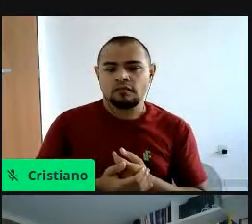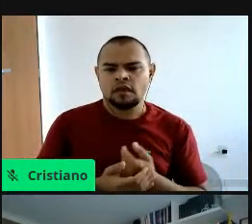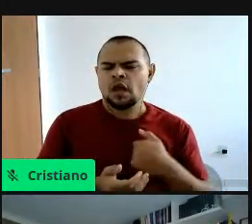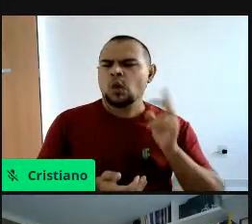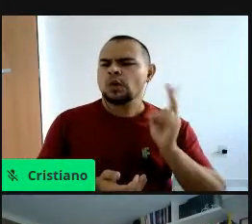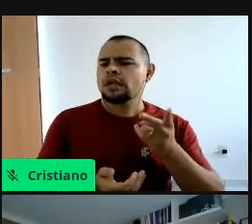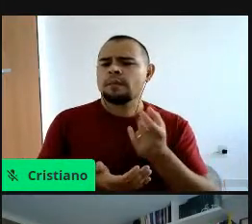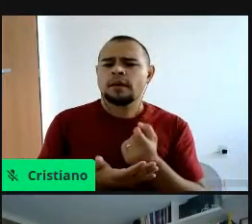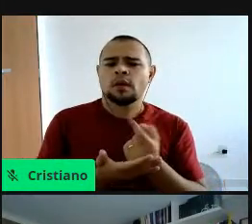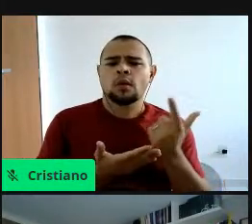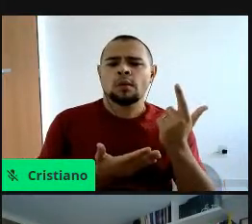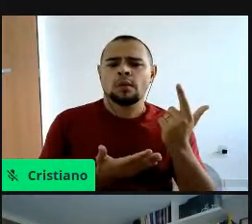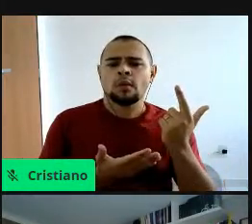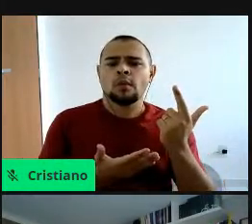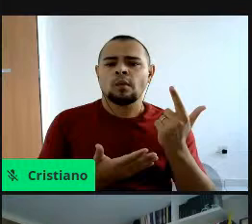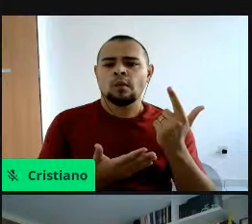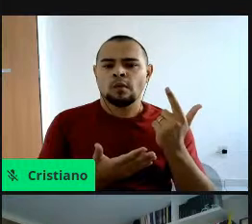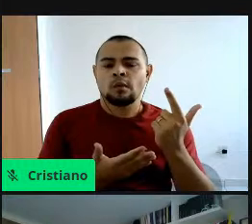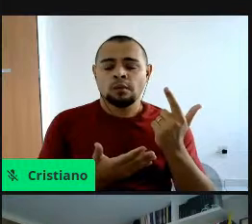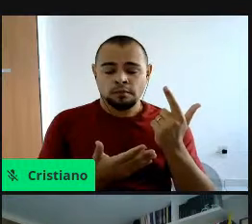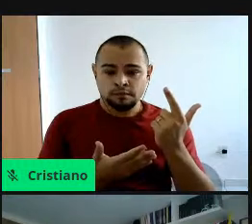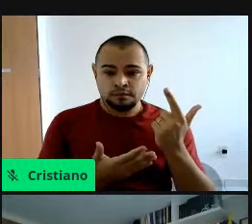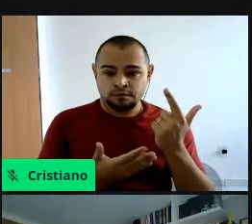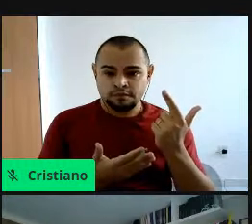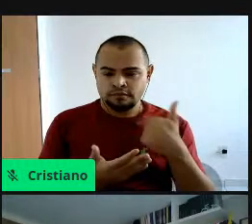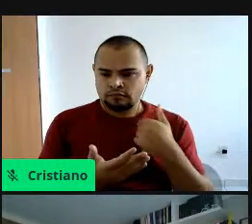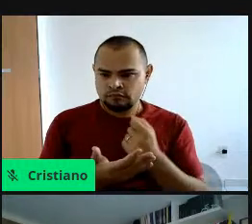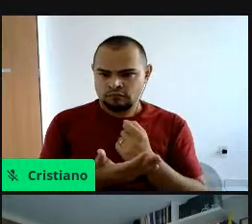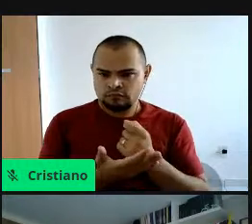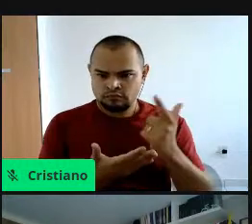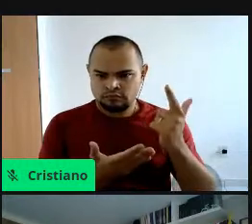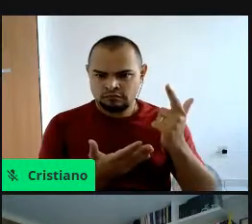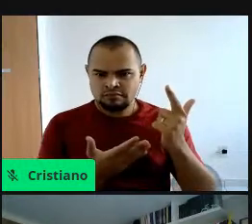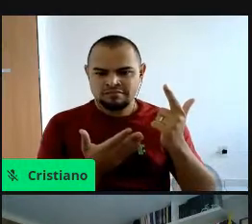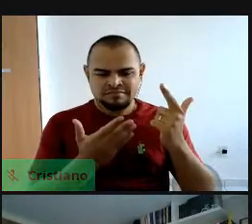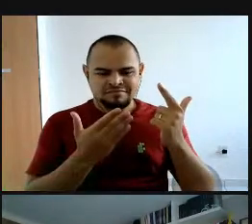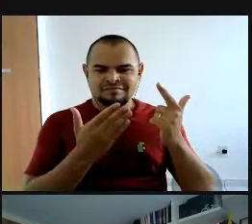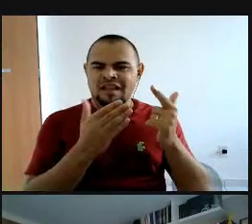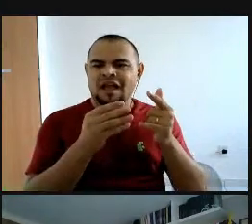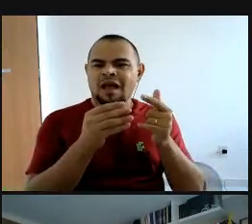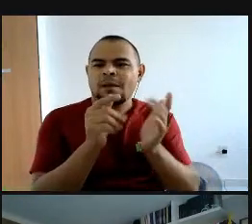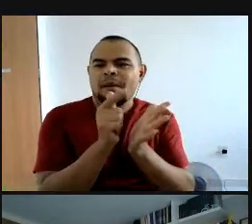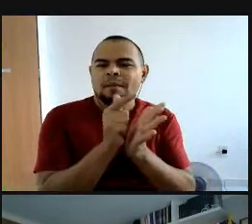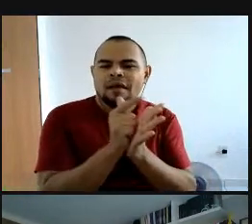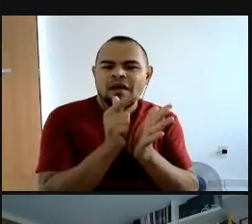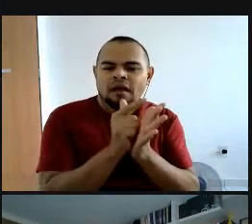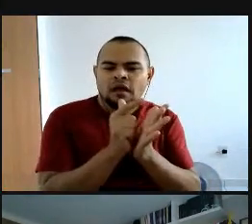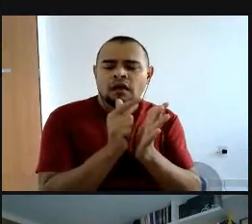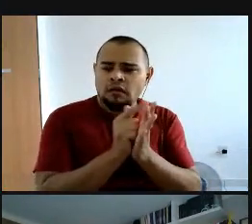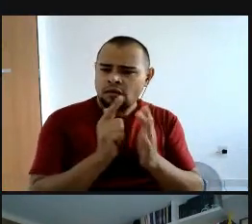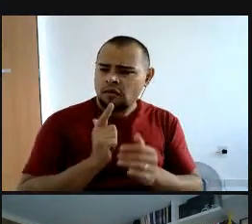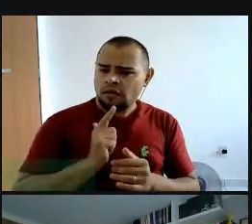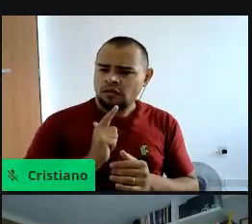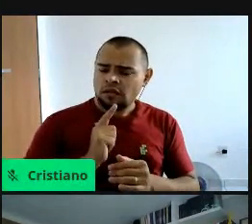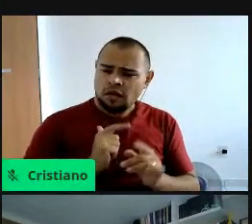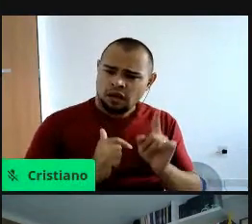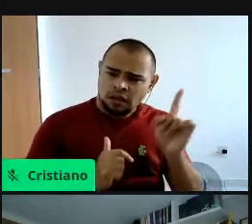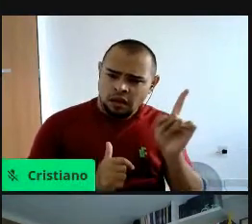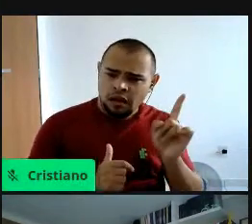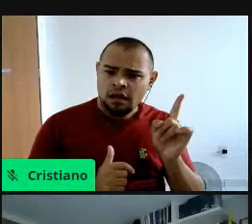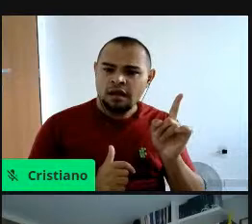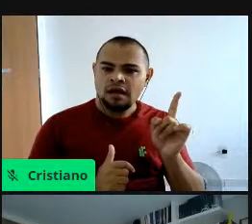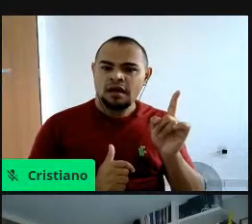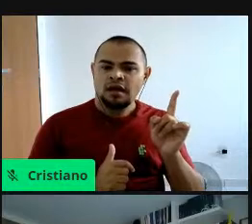de, que não tem, não é de plástico, né, que é de, de papel, de papelão, e tinha lá, né, inclusive